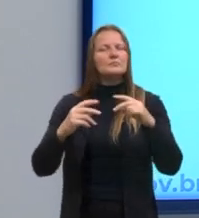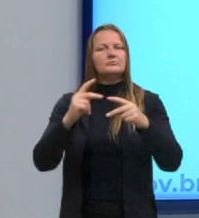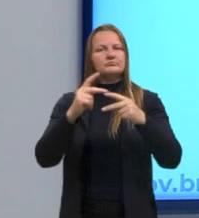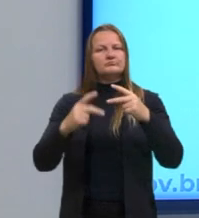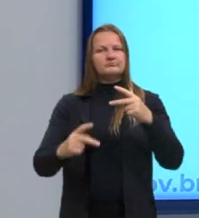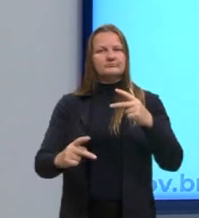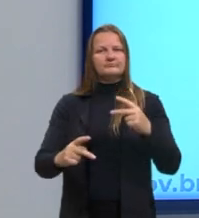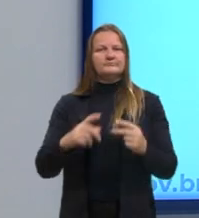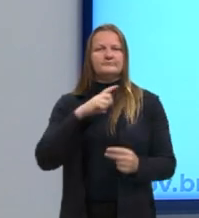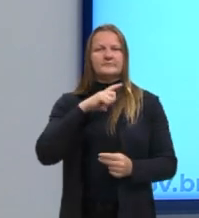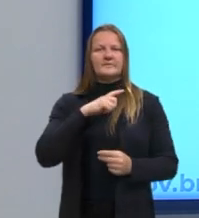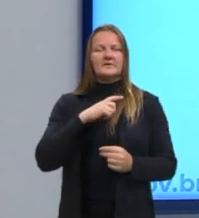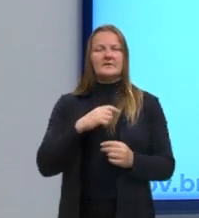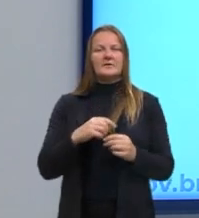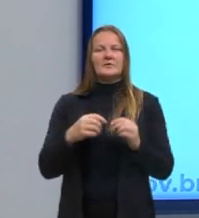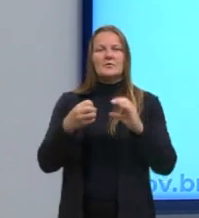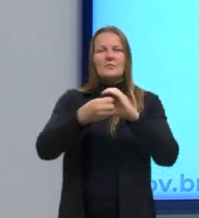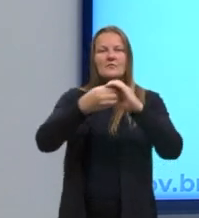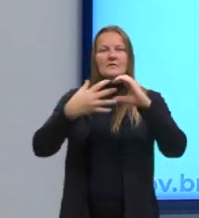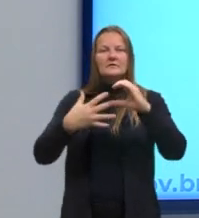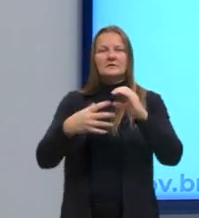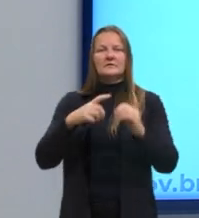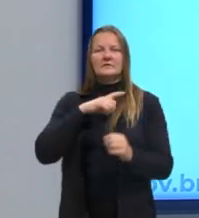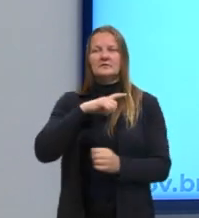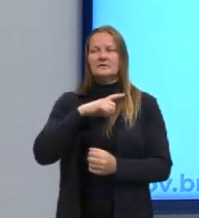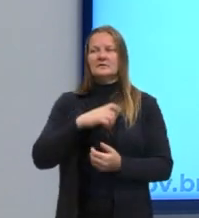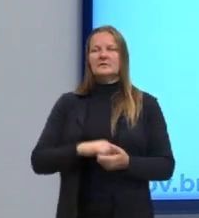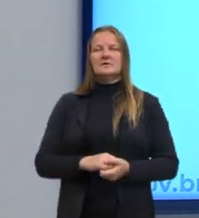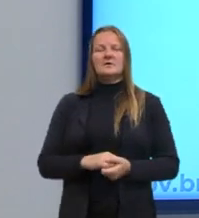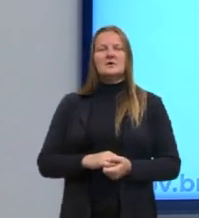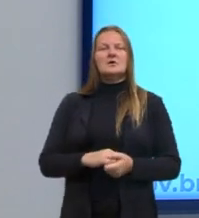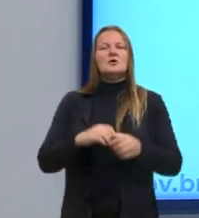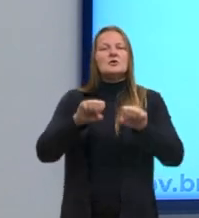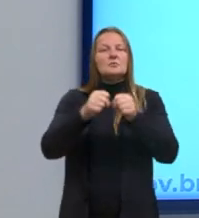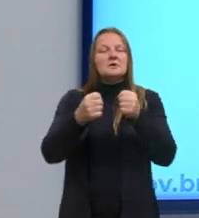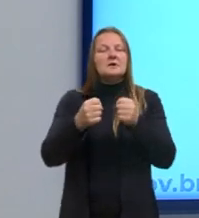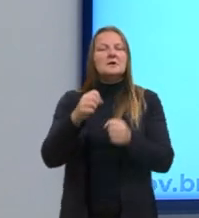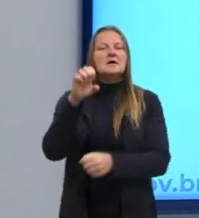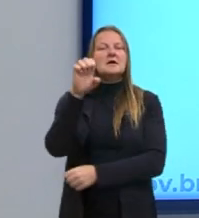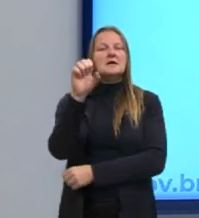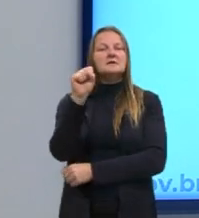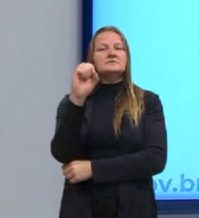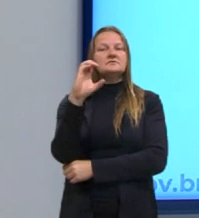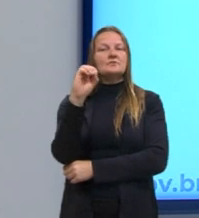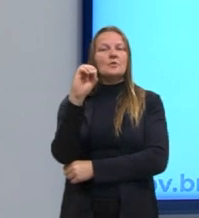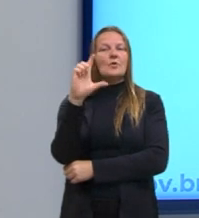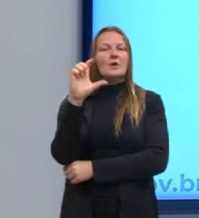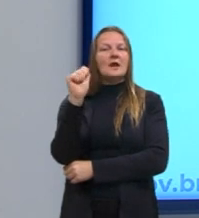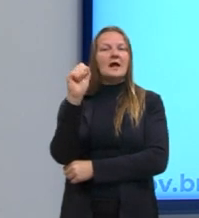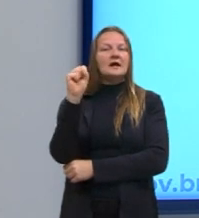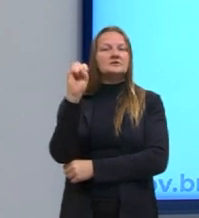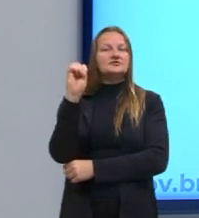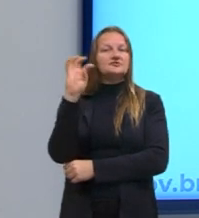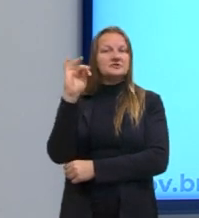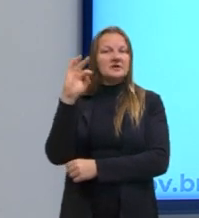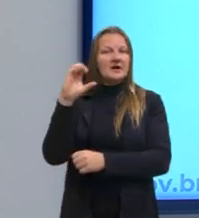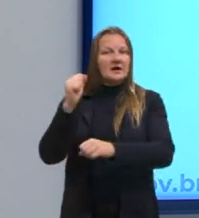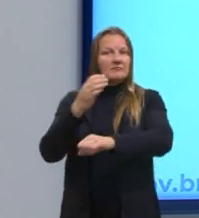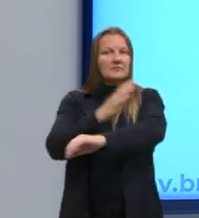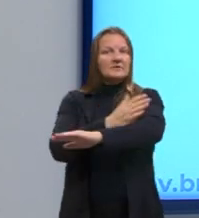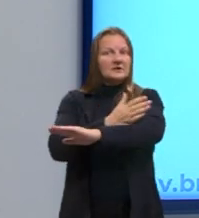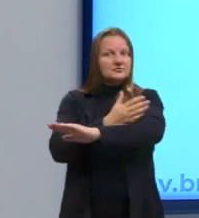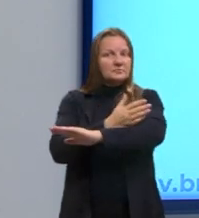fatores que levam à modernidade. O rompimento com a escolástica, Idade Média, Cristianismo, nós já vimos isso também, né?